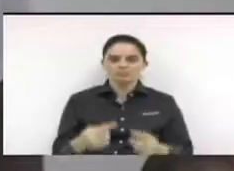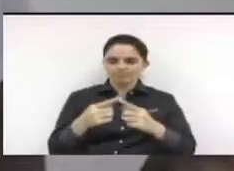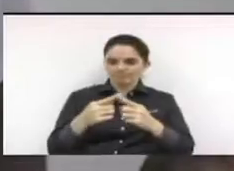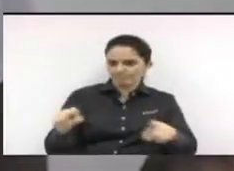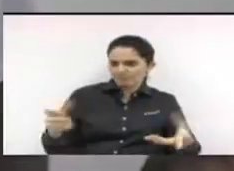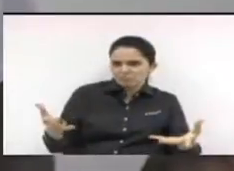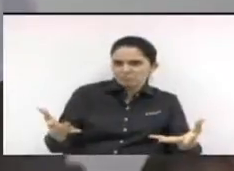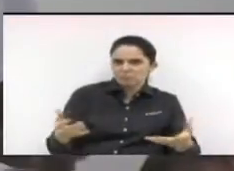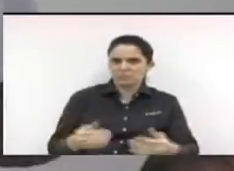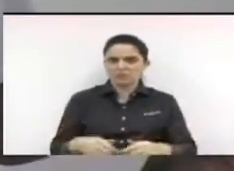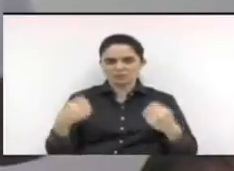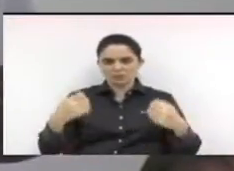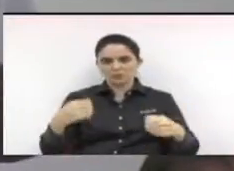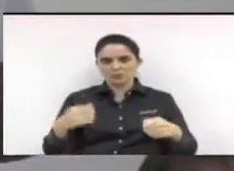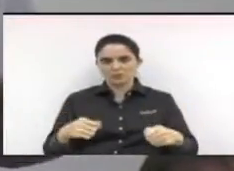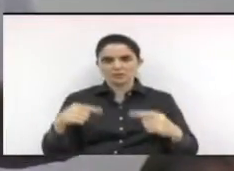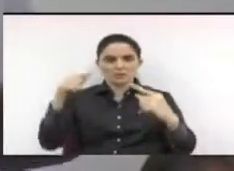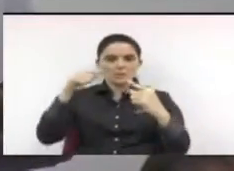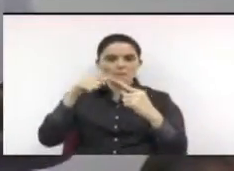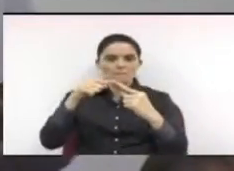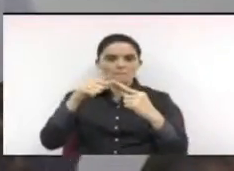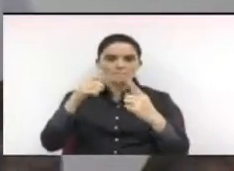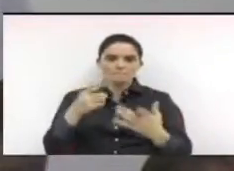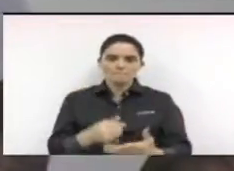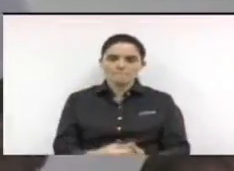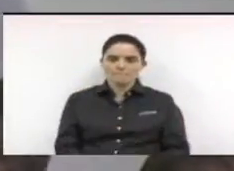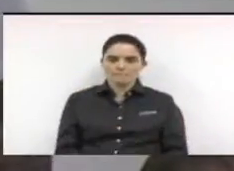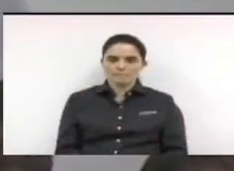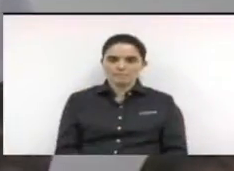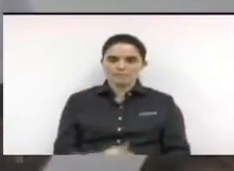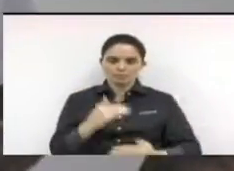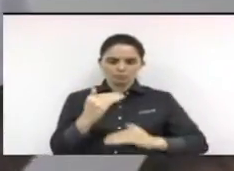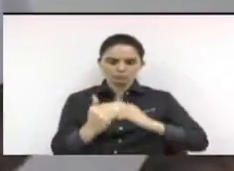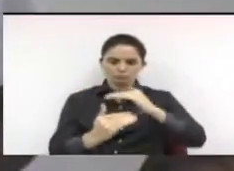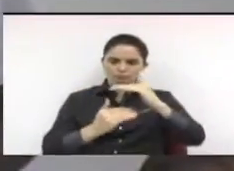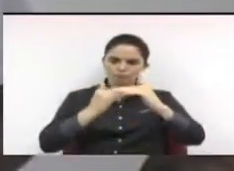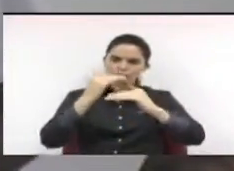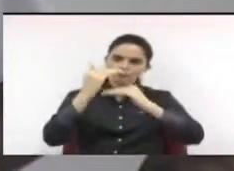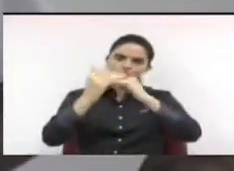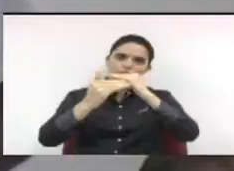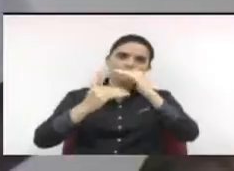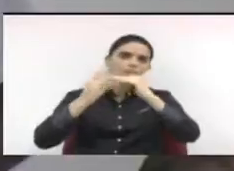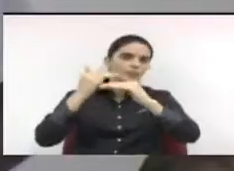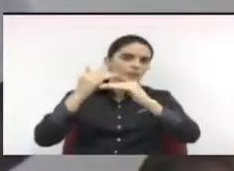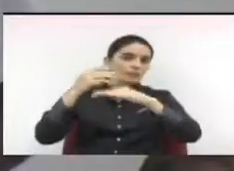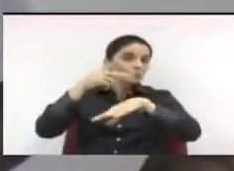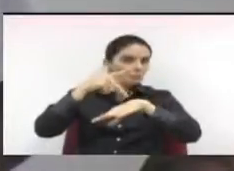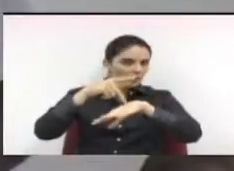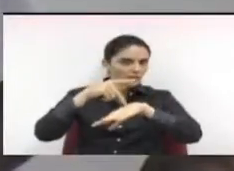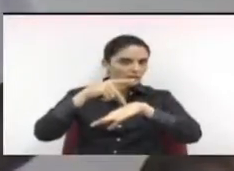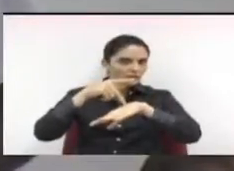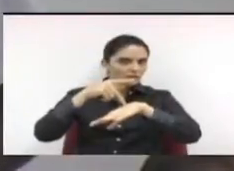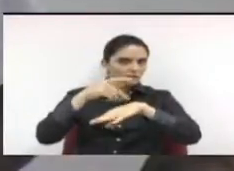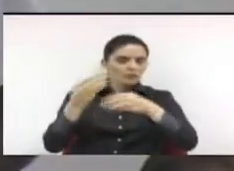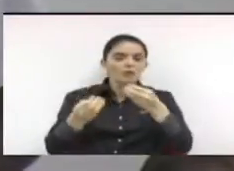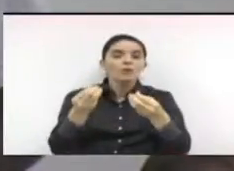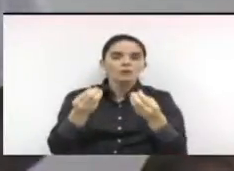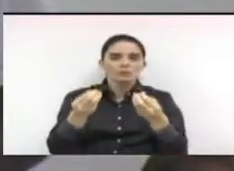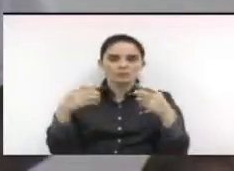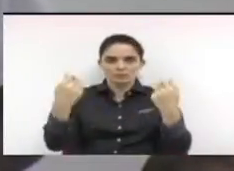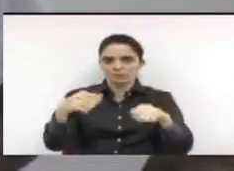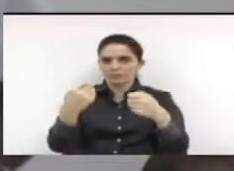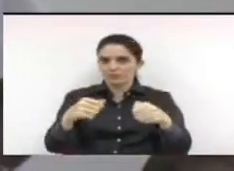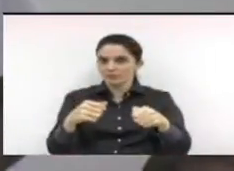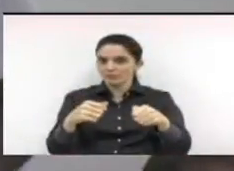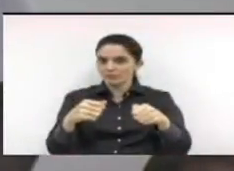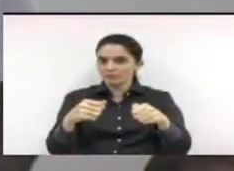é de fundamental importância o crescimento de uma nação, à educação. Então o governo,